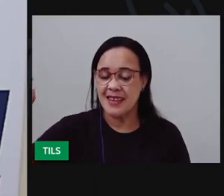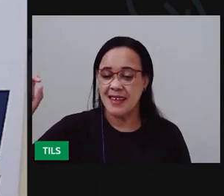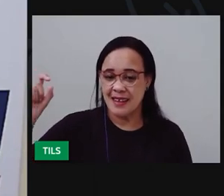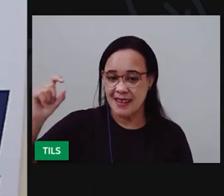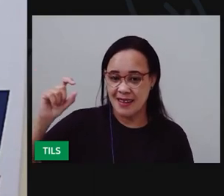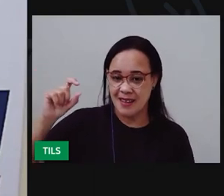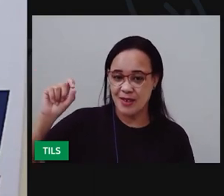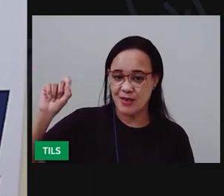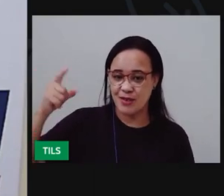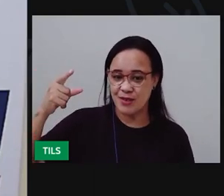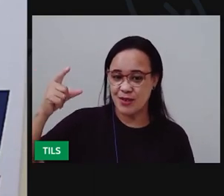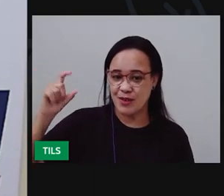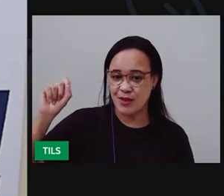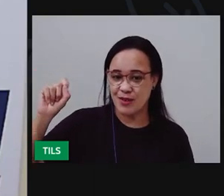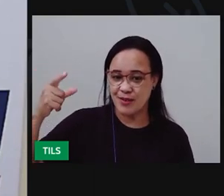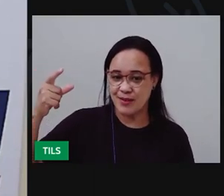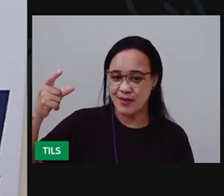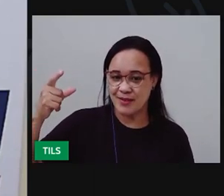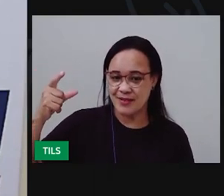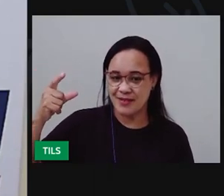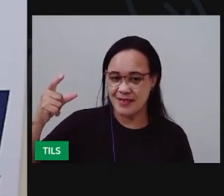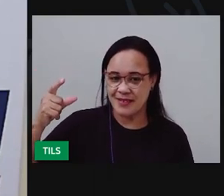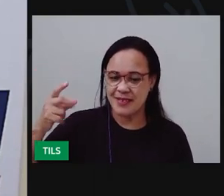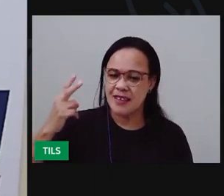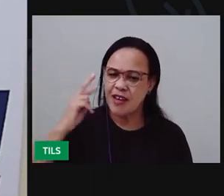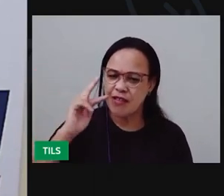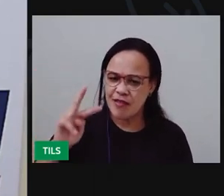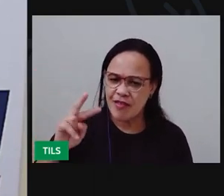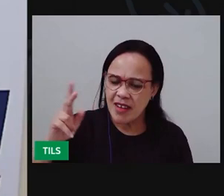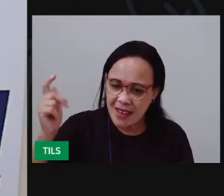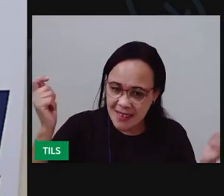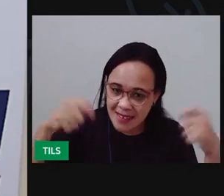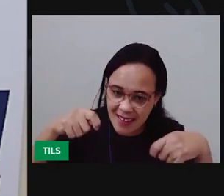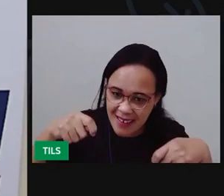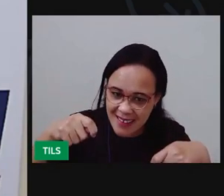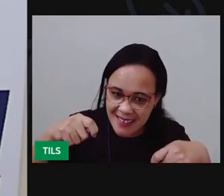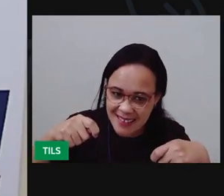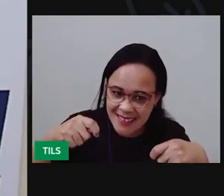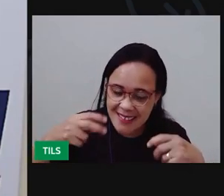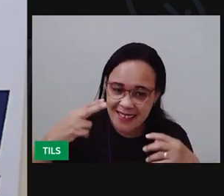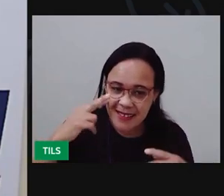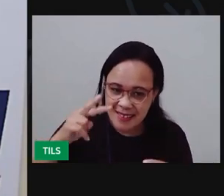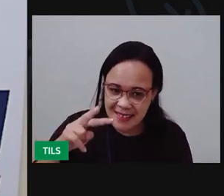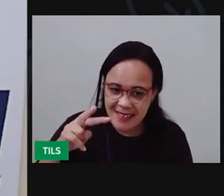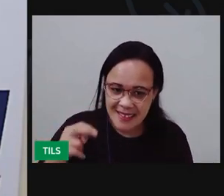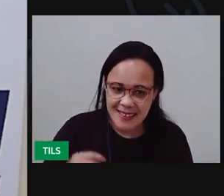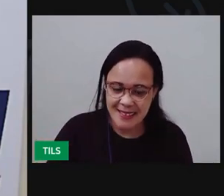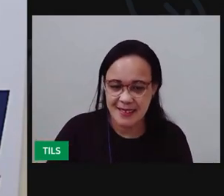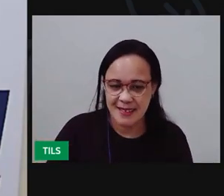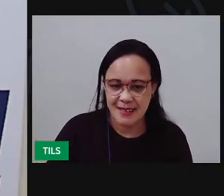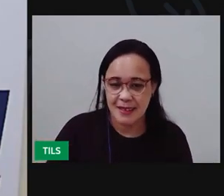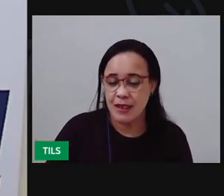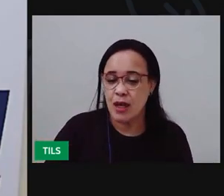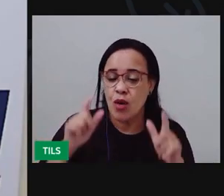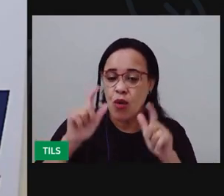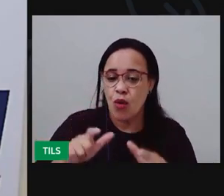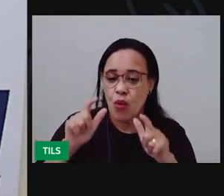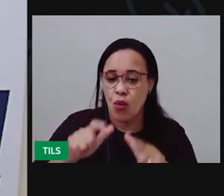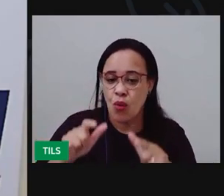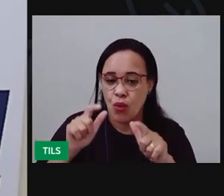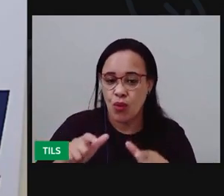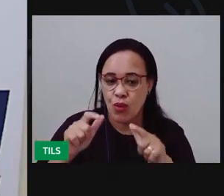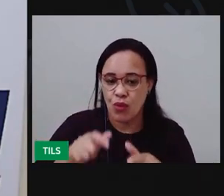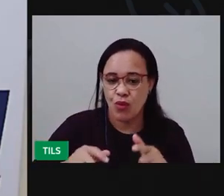Vai passando. Vai conseguem observar que onde eu fiz a marcação com a